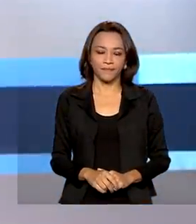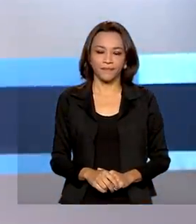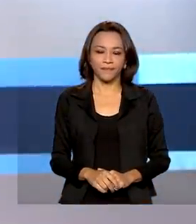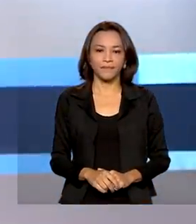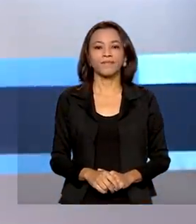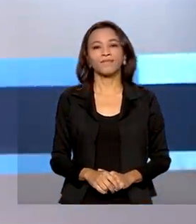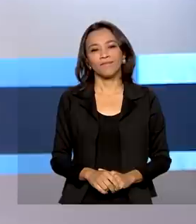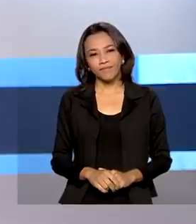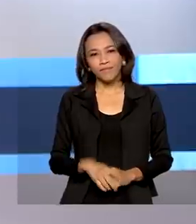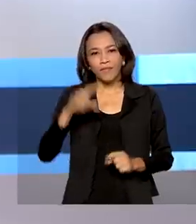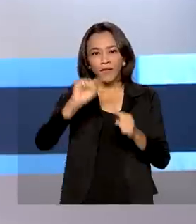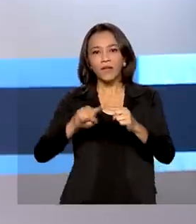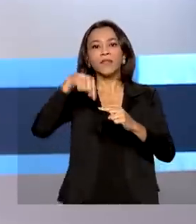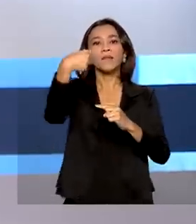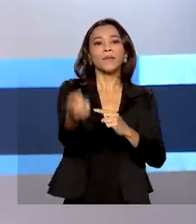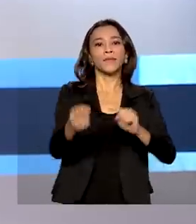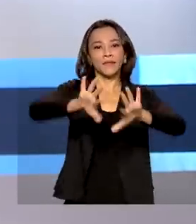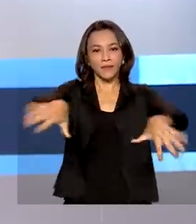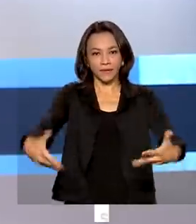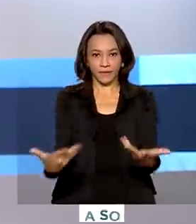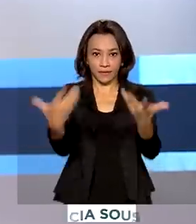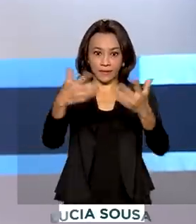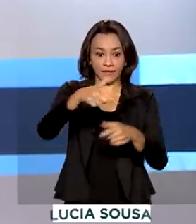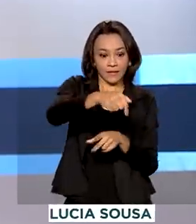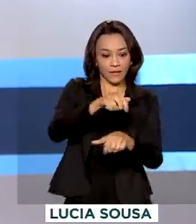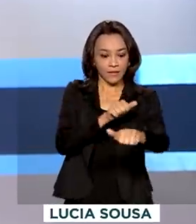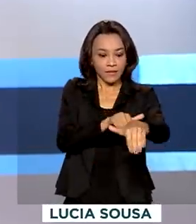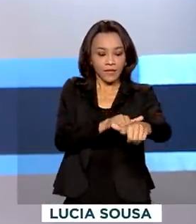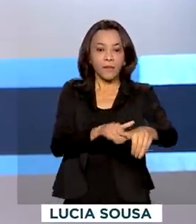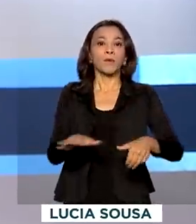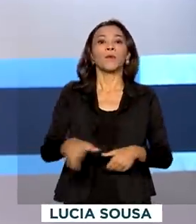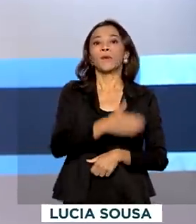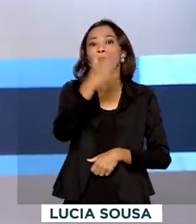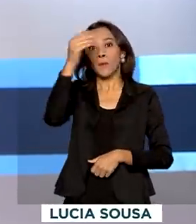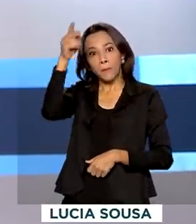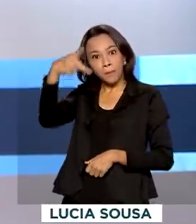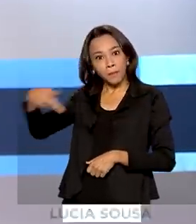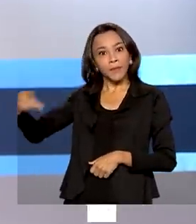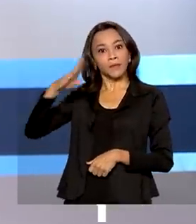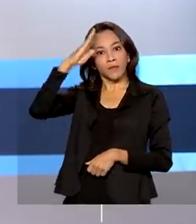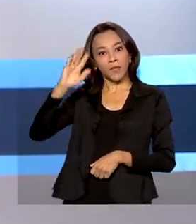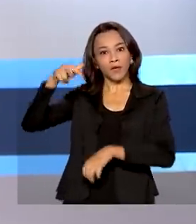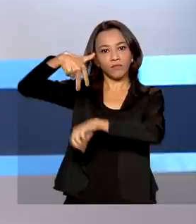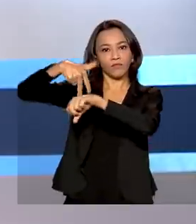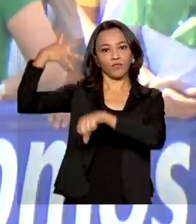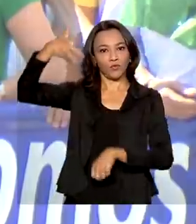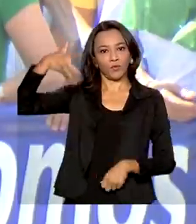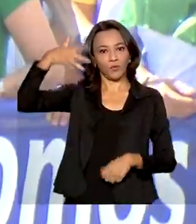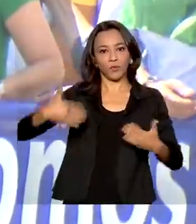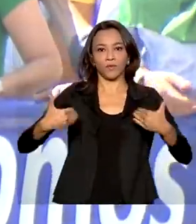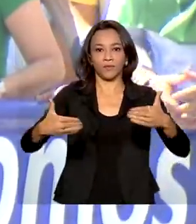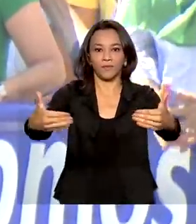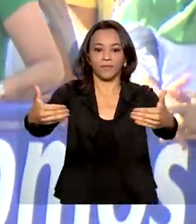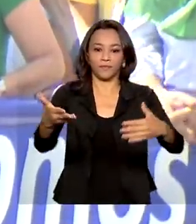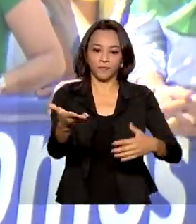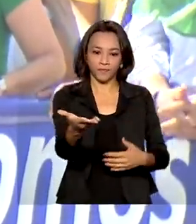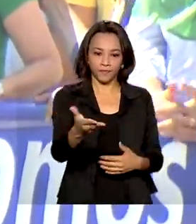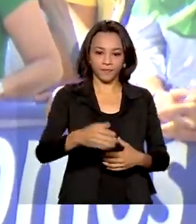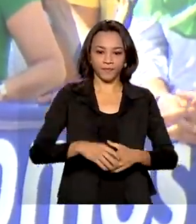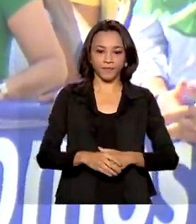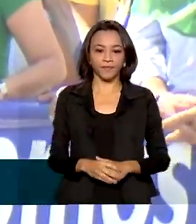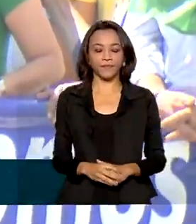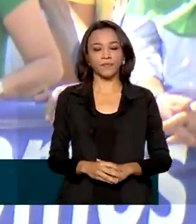E depois da cerimônia, o presidente Jair Bolsonaro discursou na esplanada dos ministérios. Nós